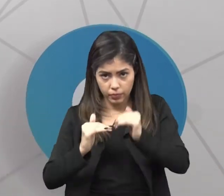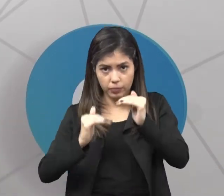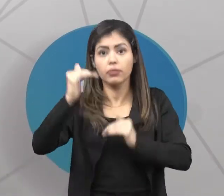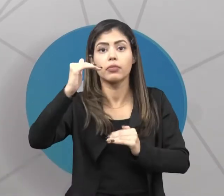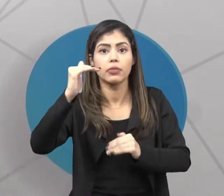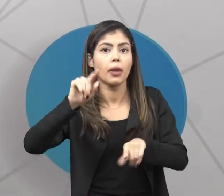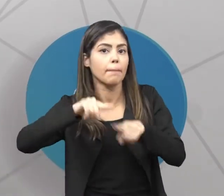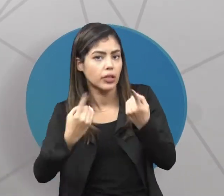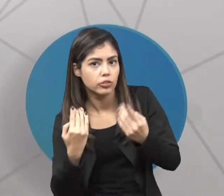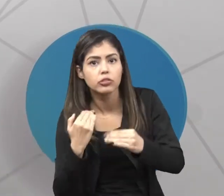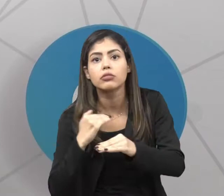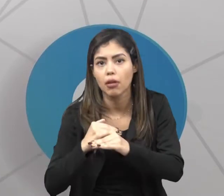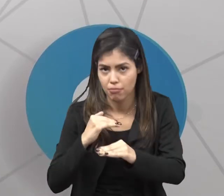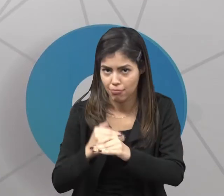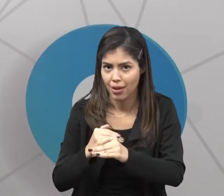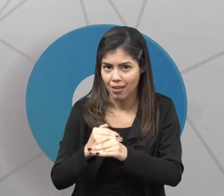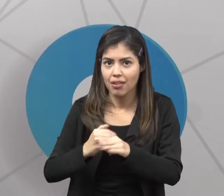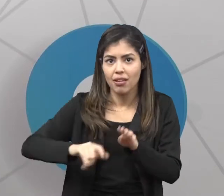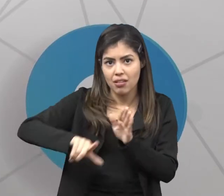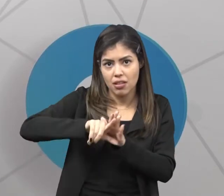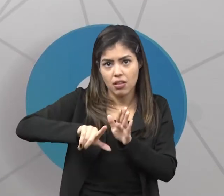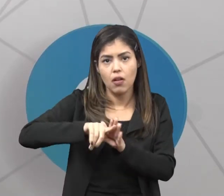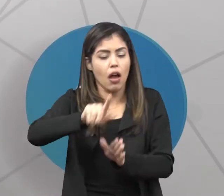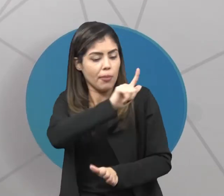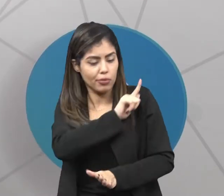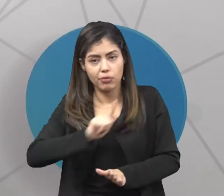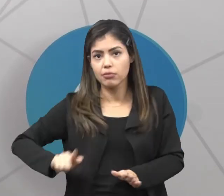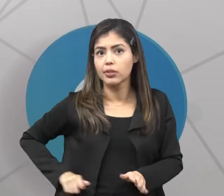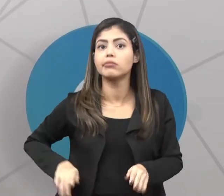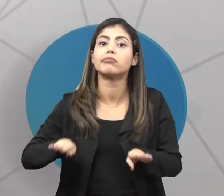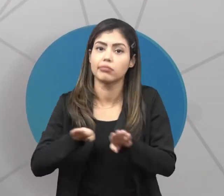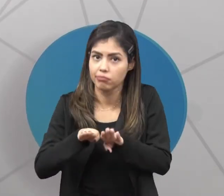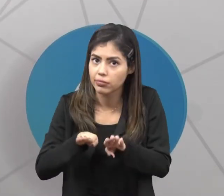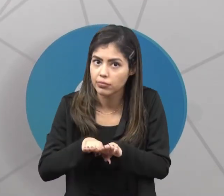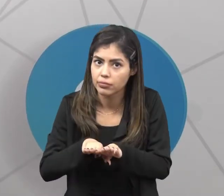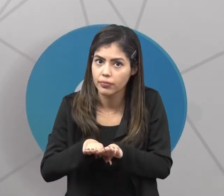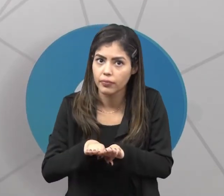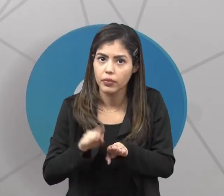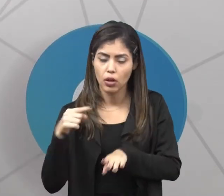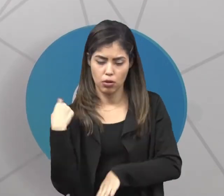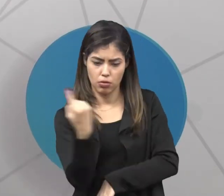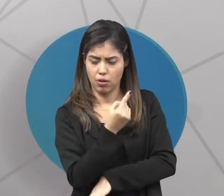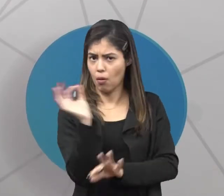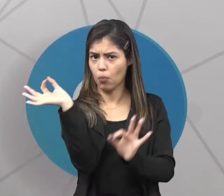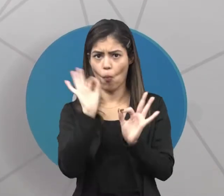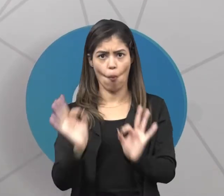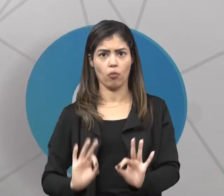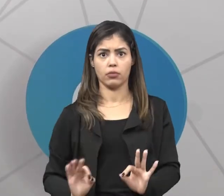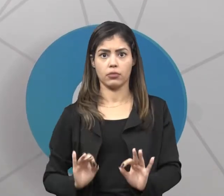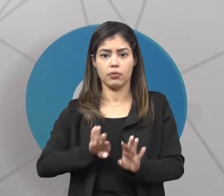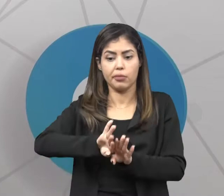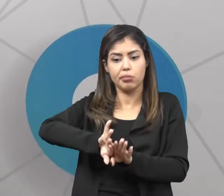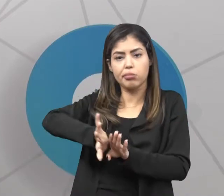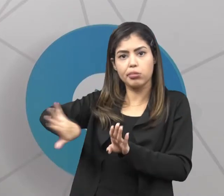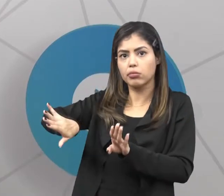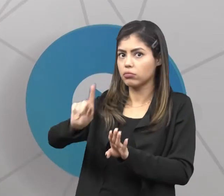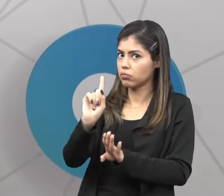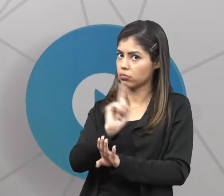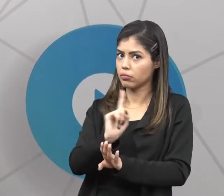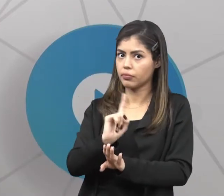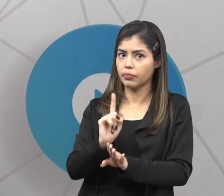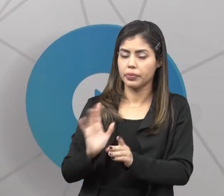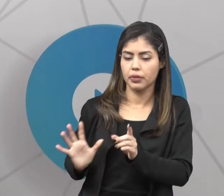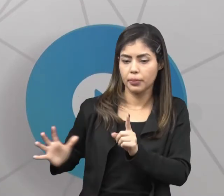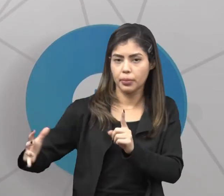mas também deve ser seguida pelo governante. Então, ninguém está isento de ter que